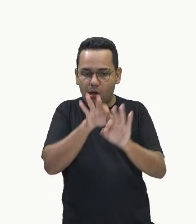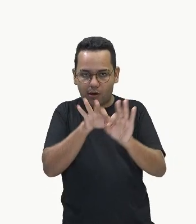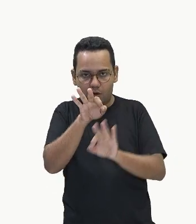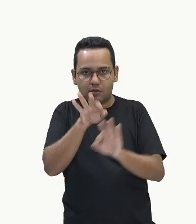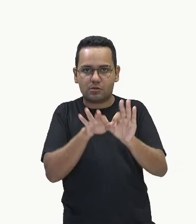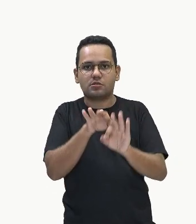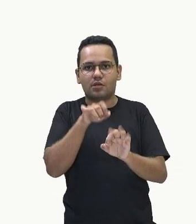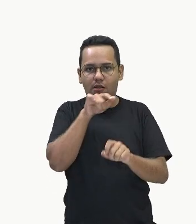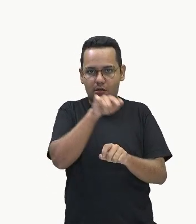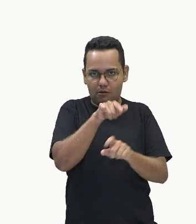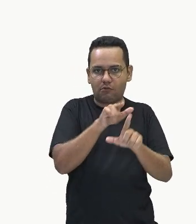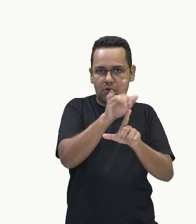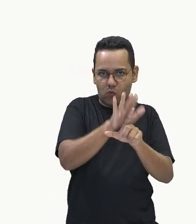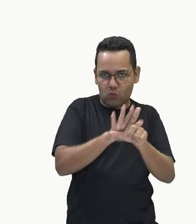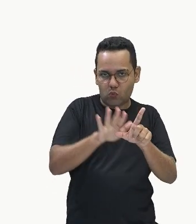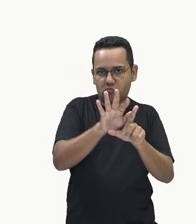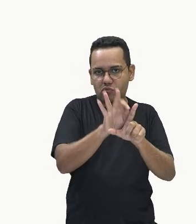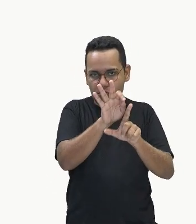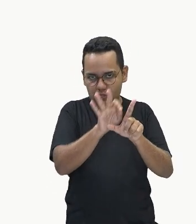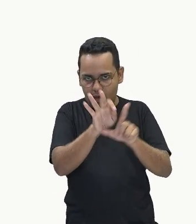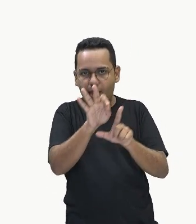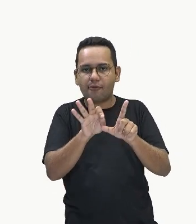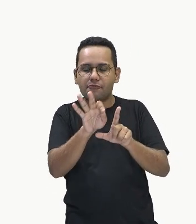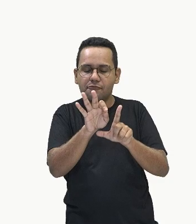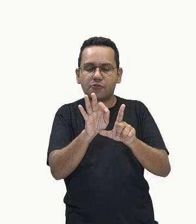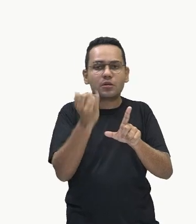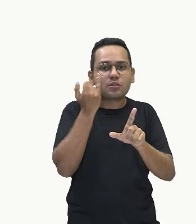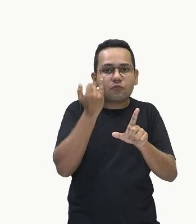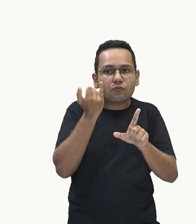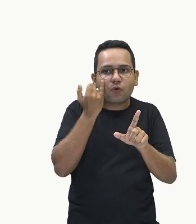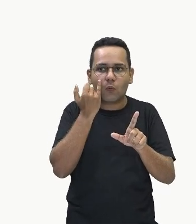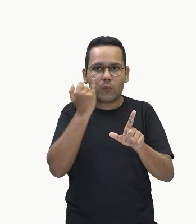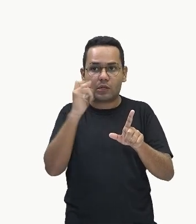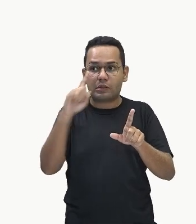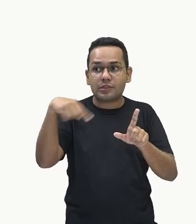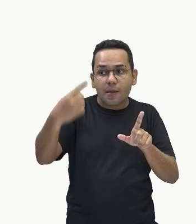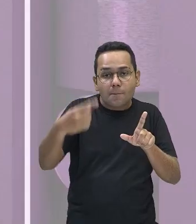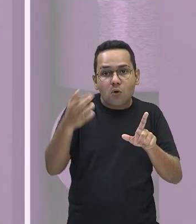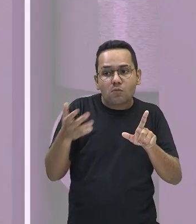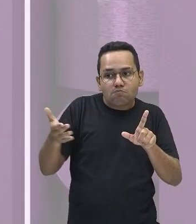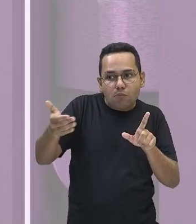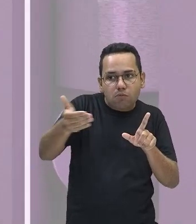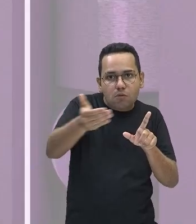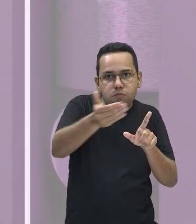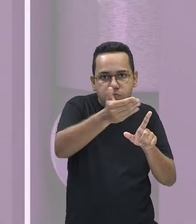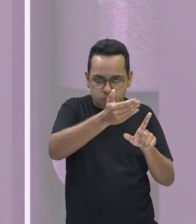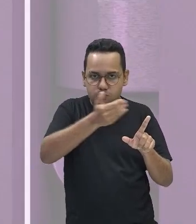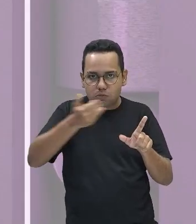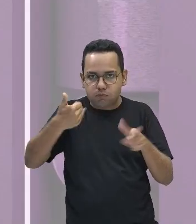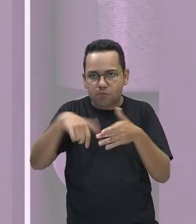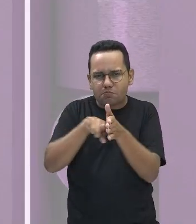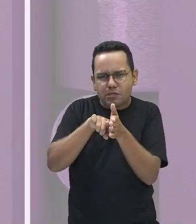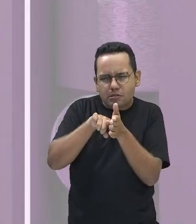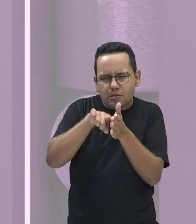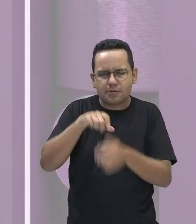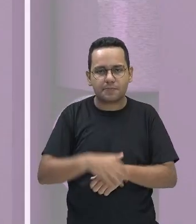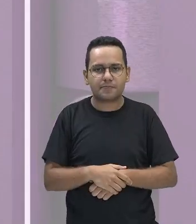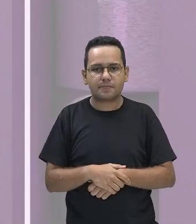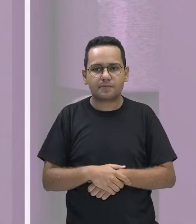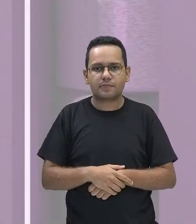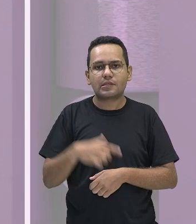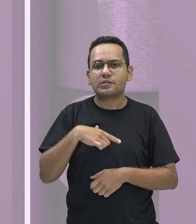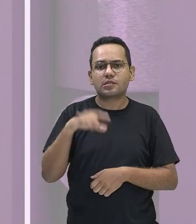nossas informações, os nossos dados ali após a coleta, né, após ali a pesquisa. Então, a gente efetua uma